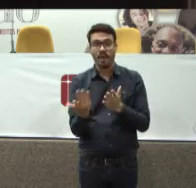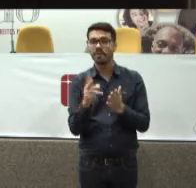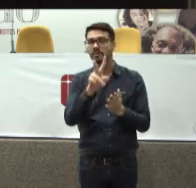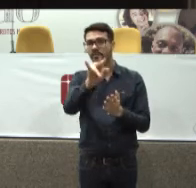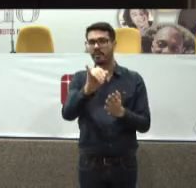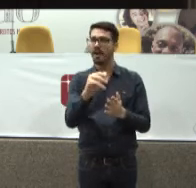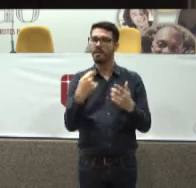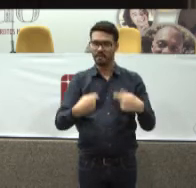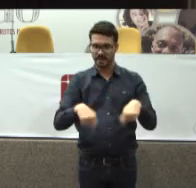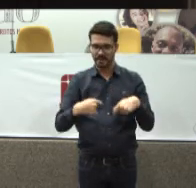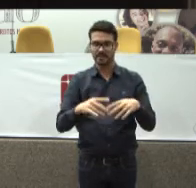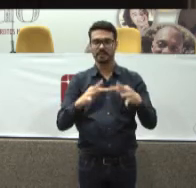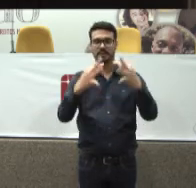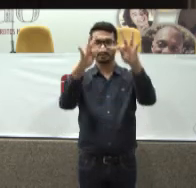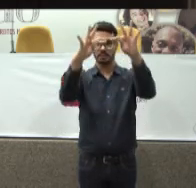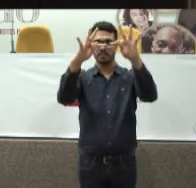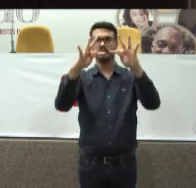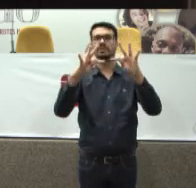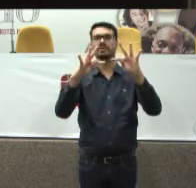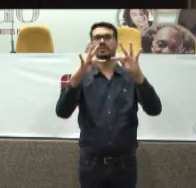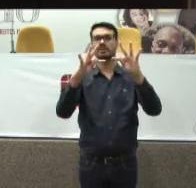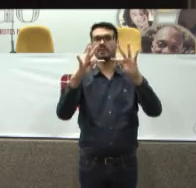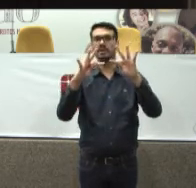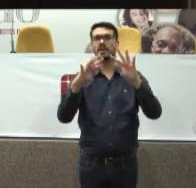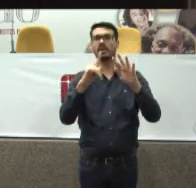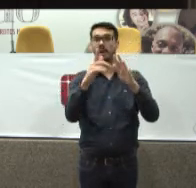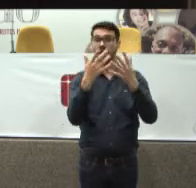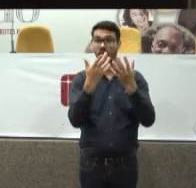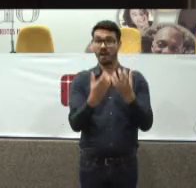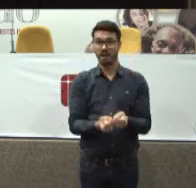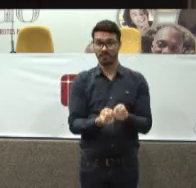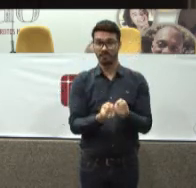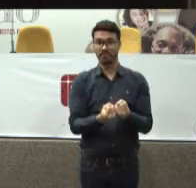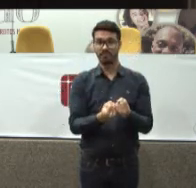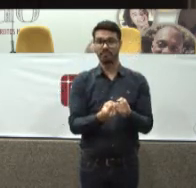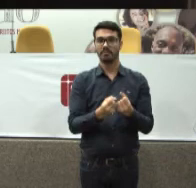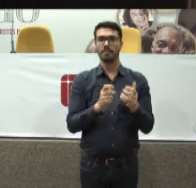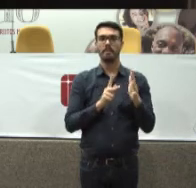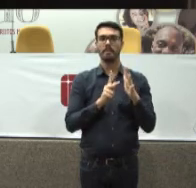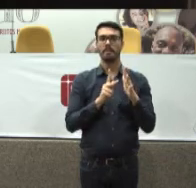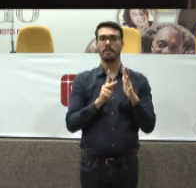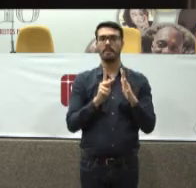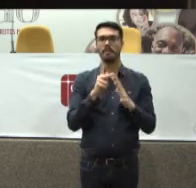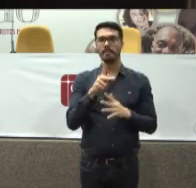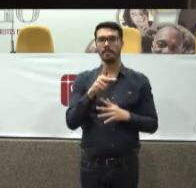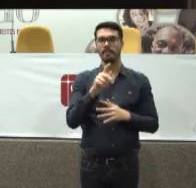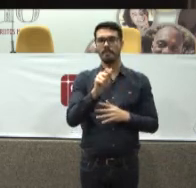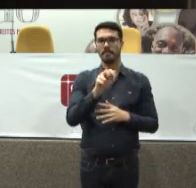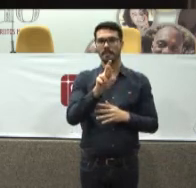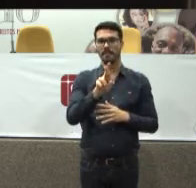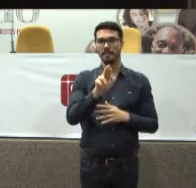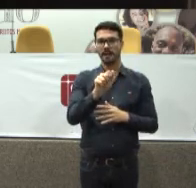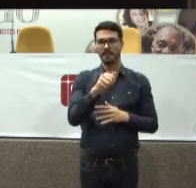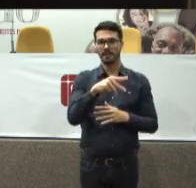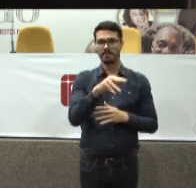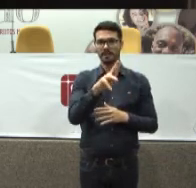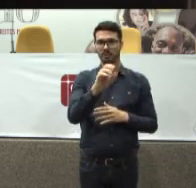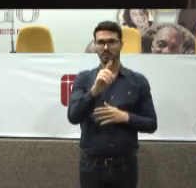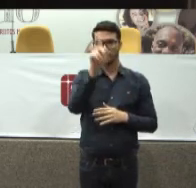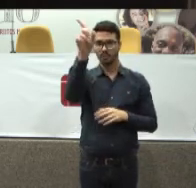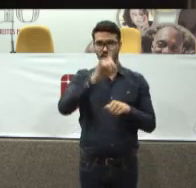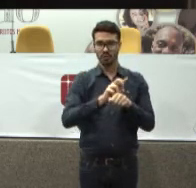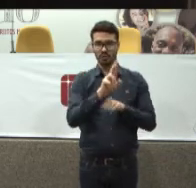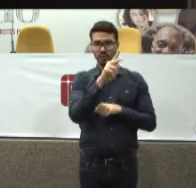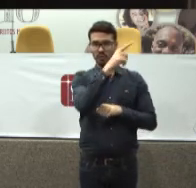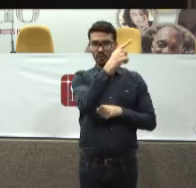precisar Daquela tecnologia Adota Esses parâmetros Eu não vou mostrar isso Porque o doutor Gebran já mostrou Que